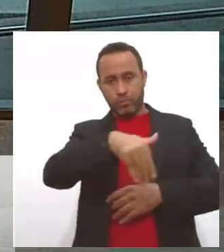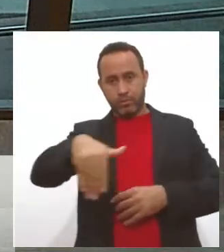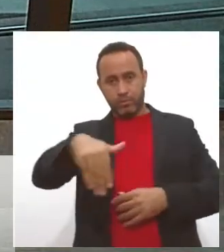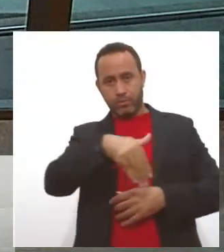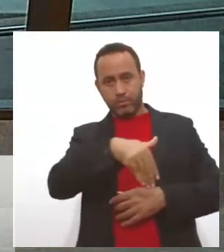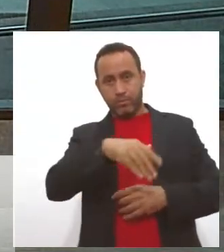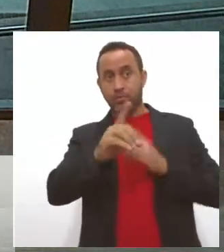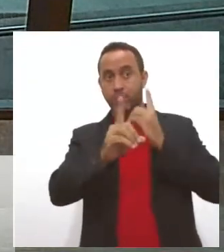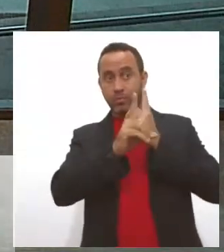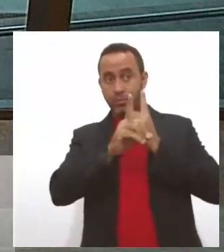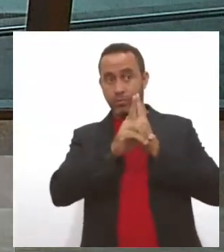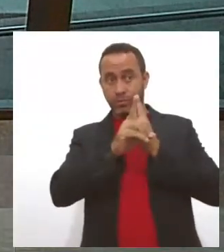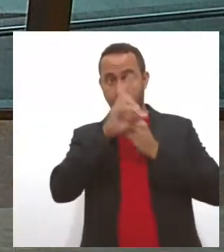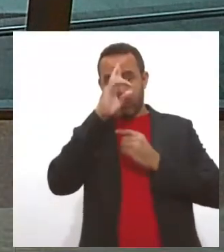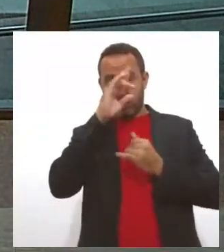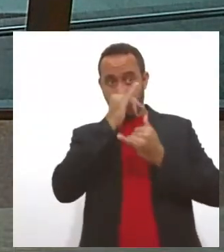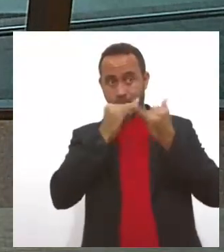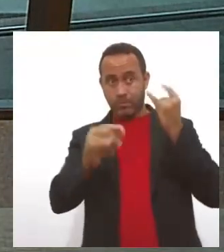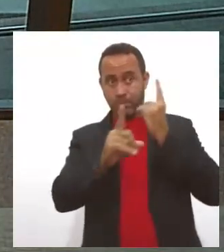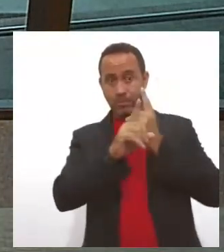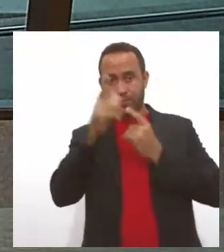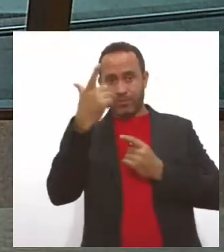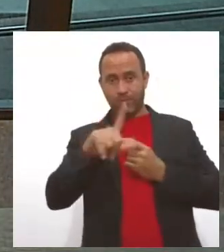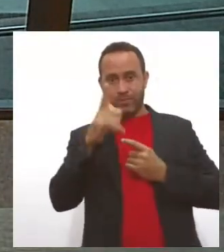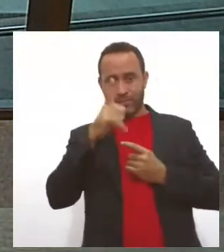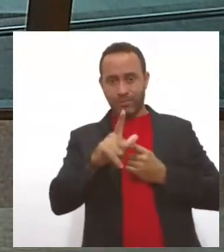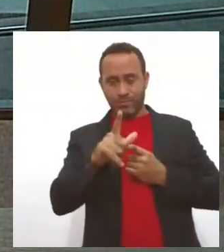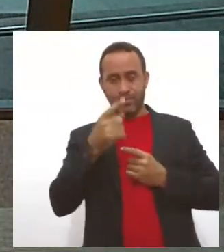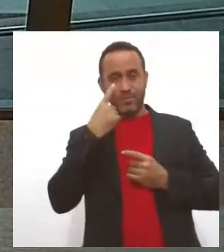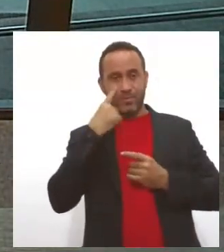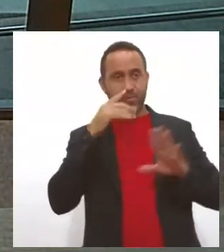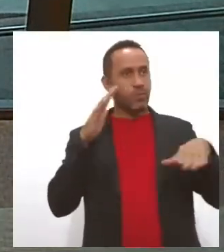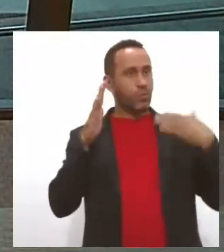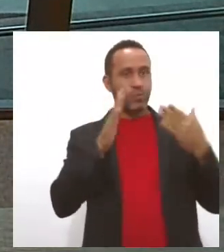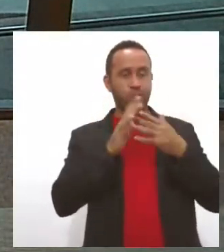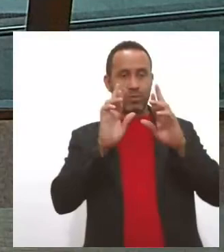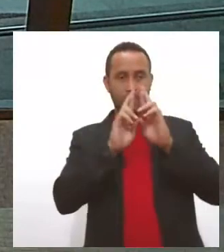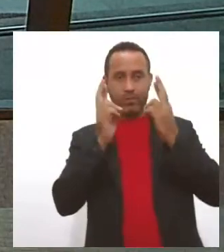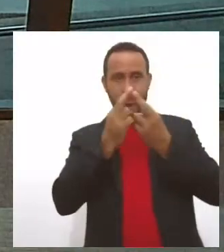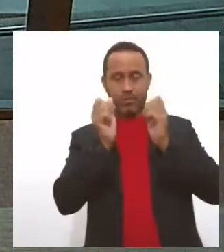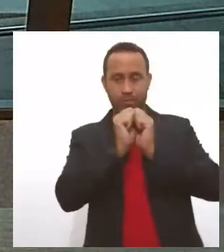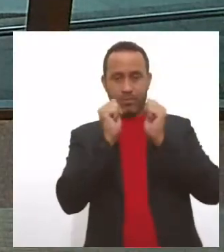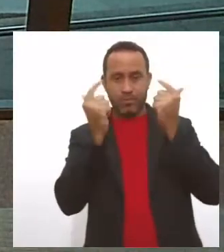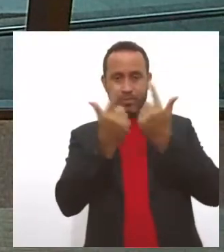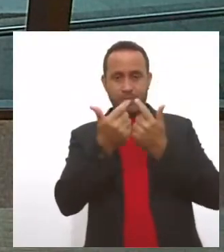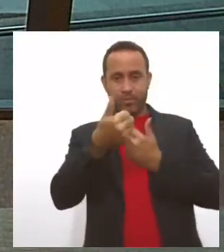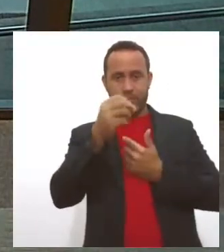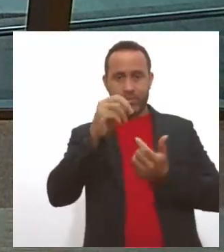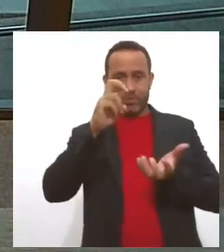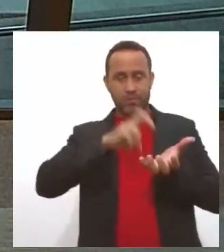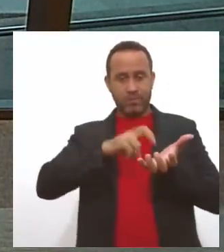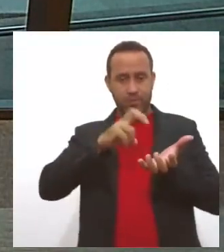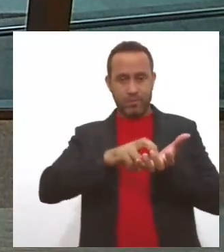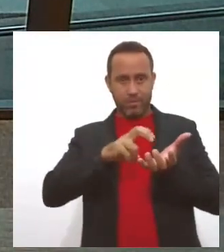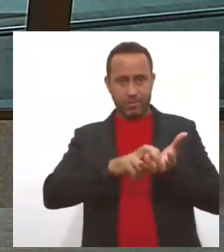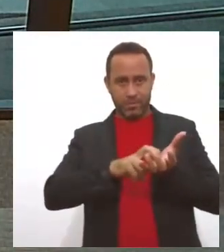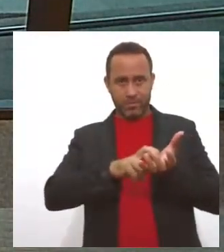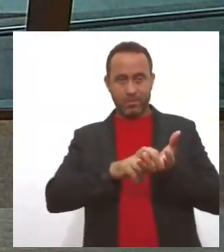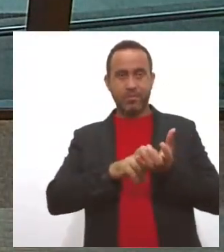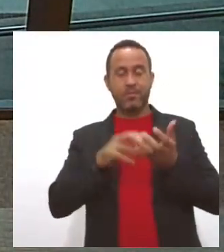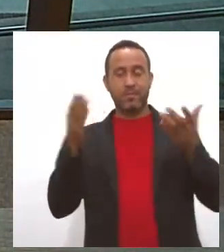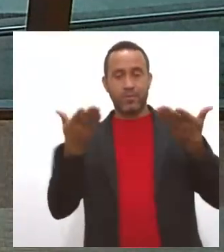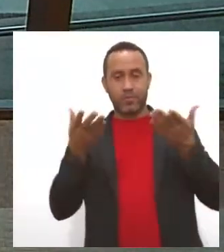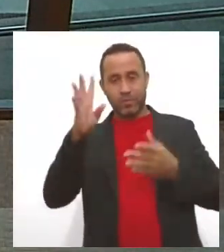Nosso encontro é a partir do mês de meia, no Alesi Notícias. Você acompanha a sessão daqui a pouquinho, a partir das 10 da manhã, da sessão plenária desta